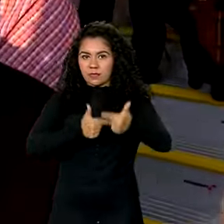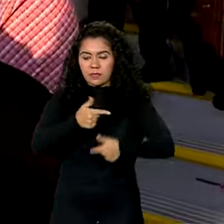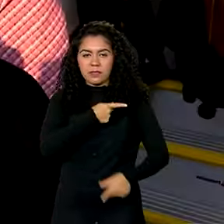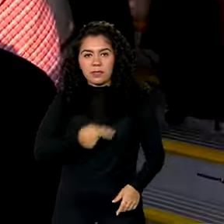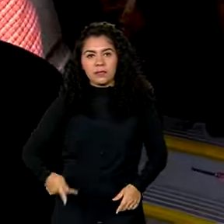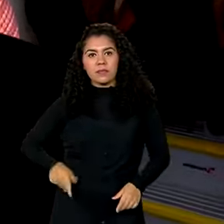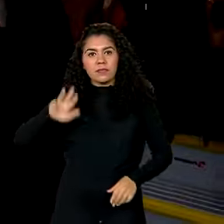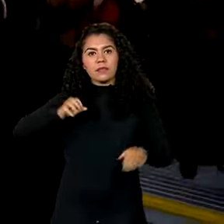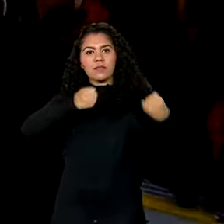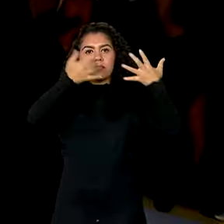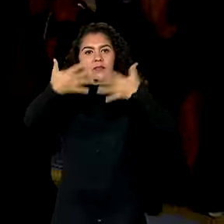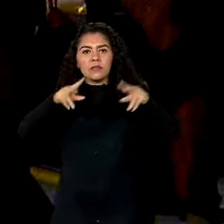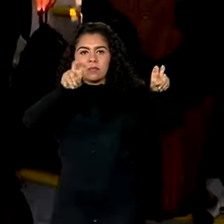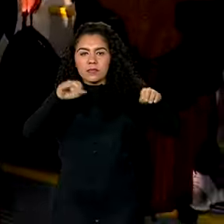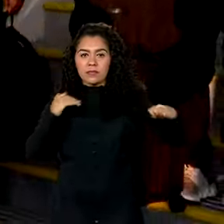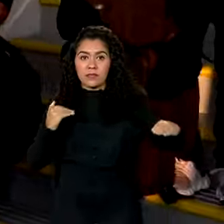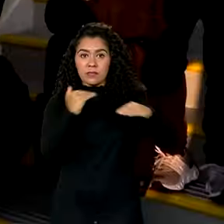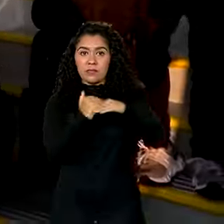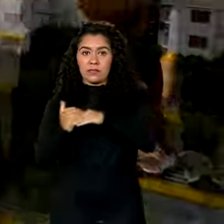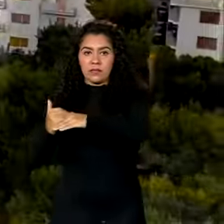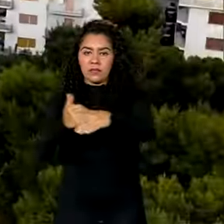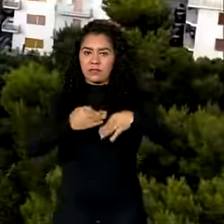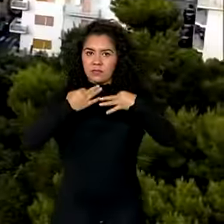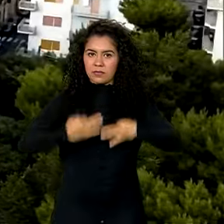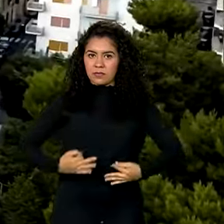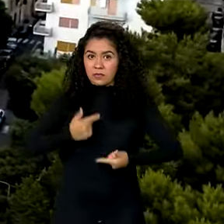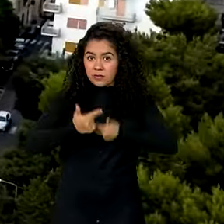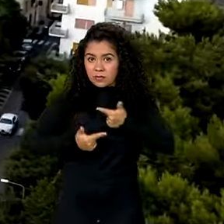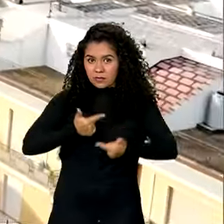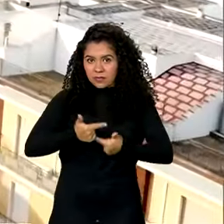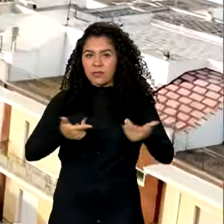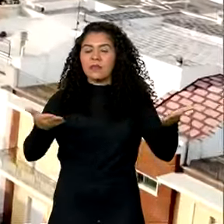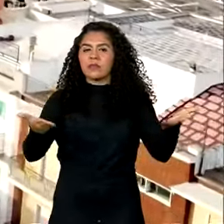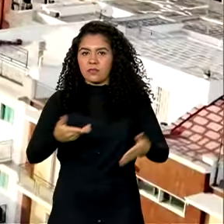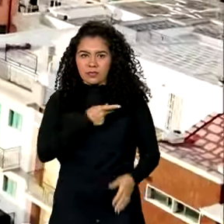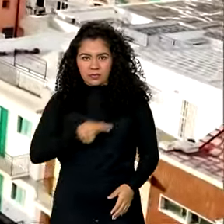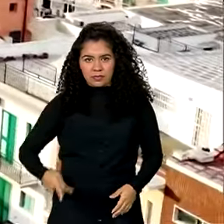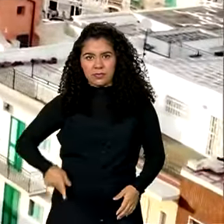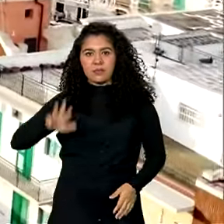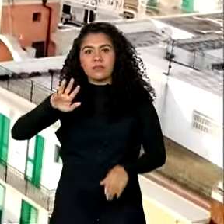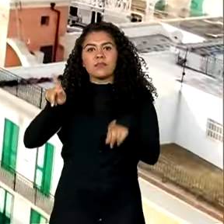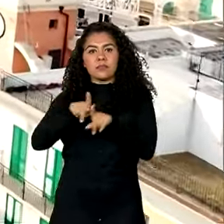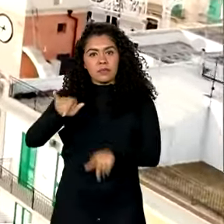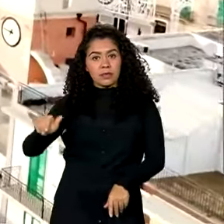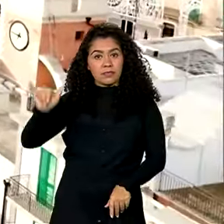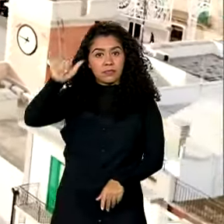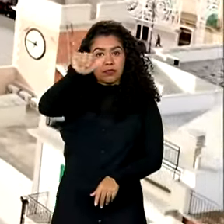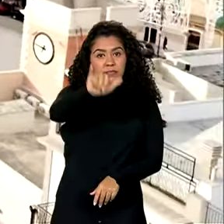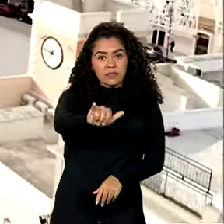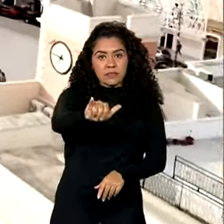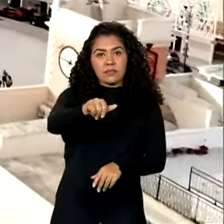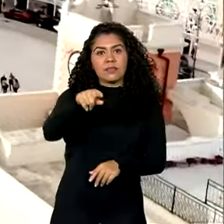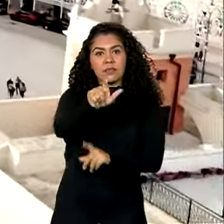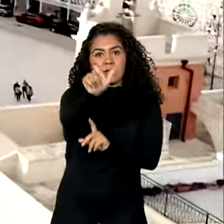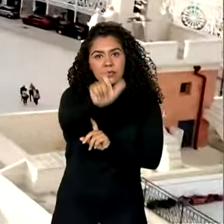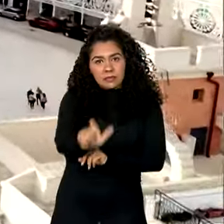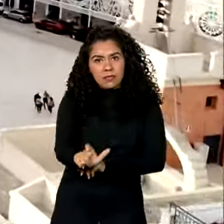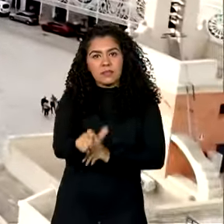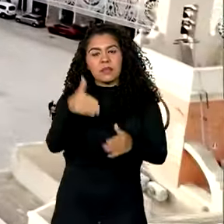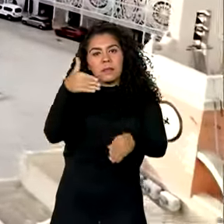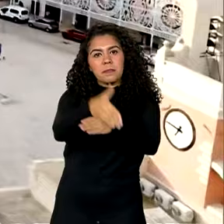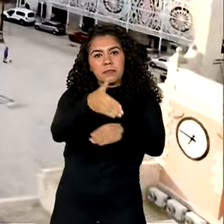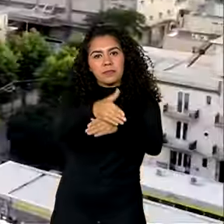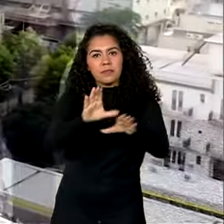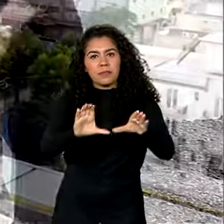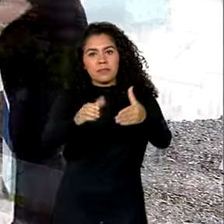igualdade e a dignidade no mercado de trabalho. Ainda hoje, Lula segue para a Itália, onde participa de reunião de líderes do